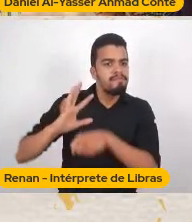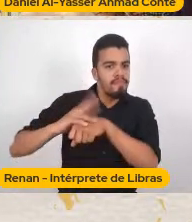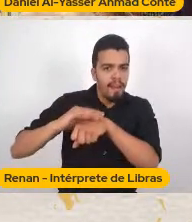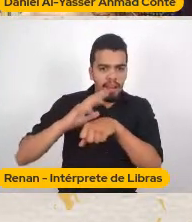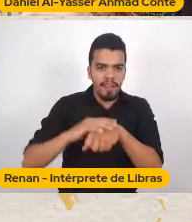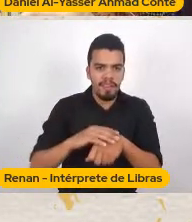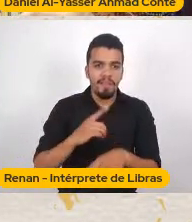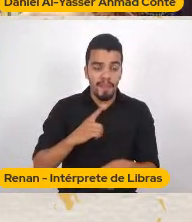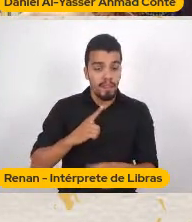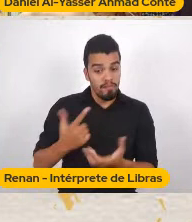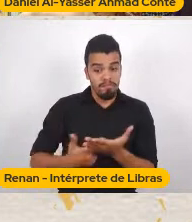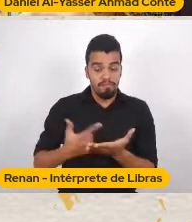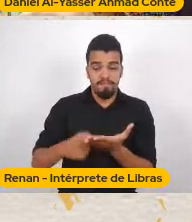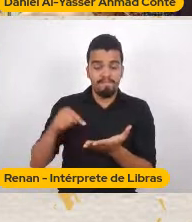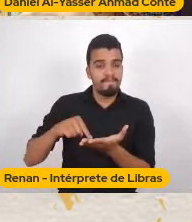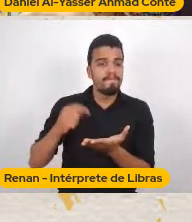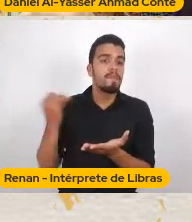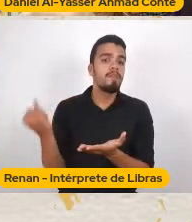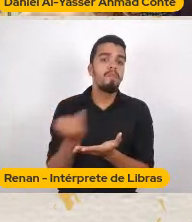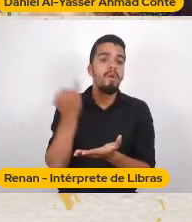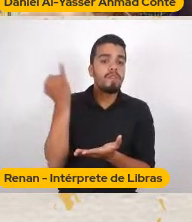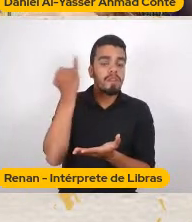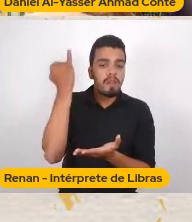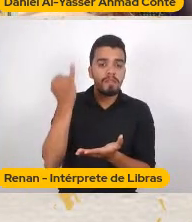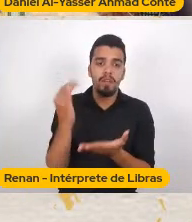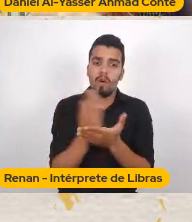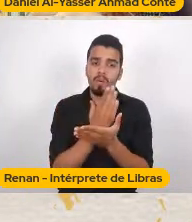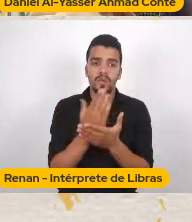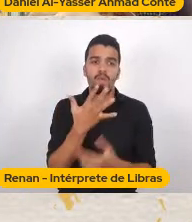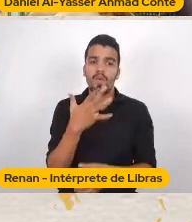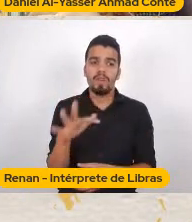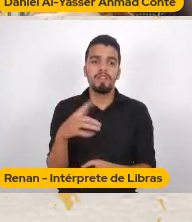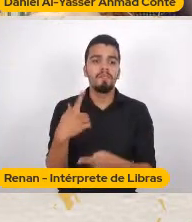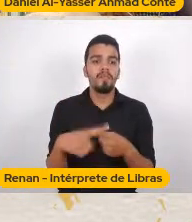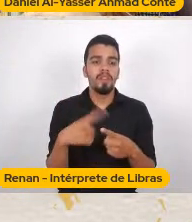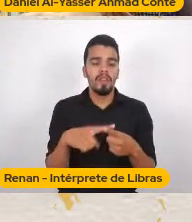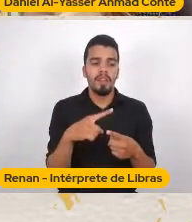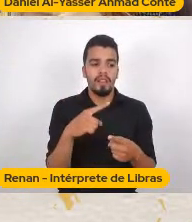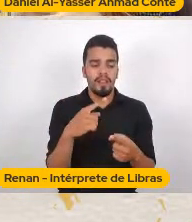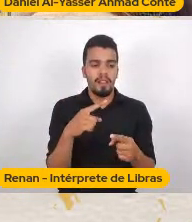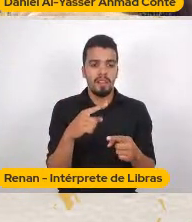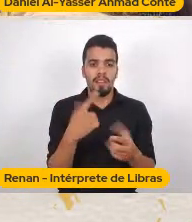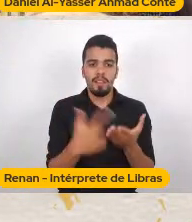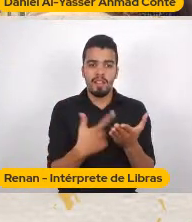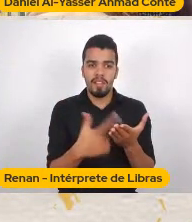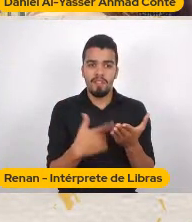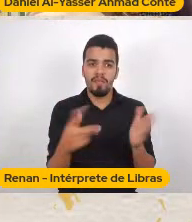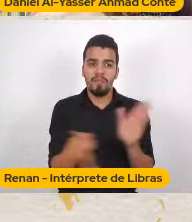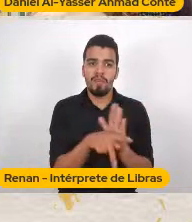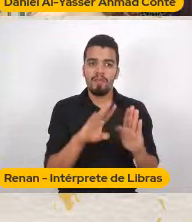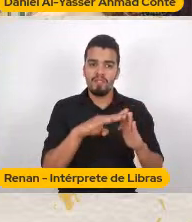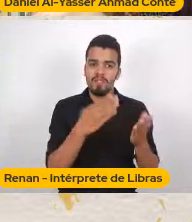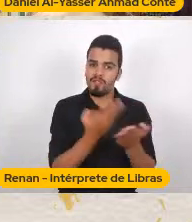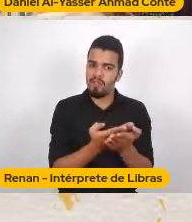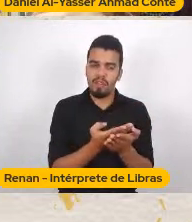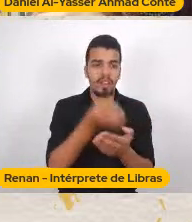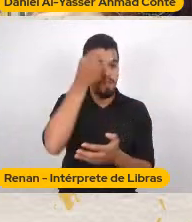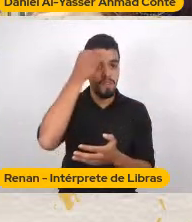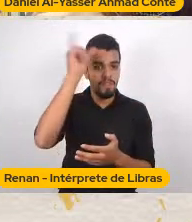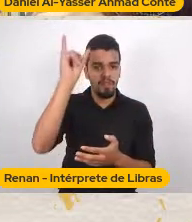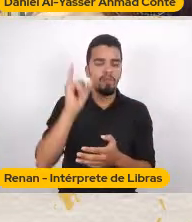conhece Porque foi uma obra Afastada Dos livros didáticos Nos anos 60 e 70